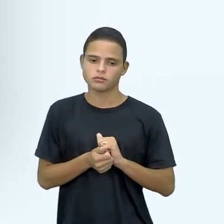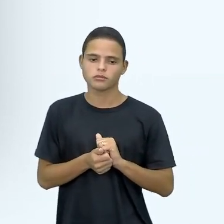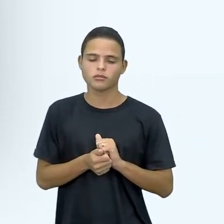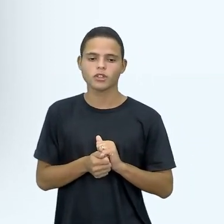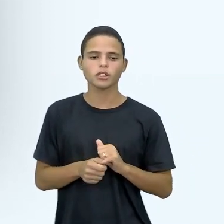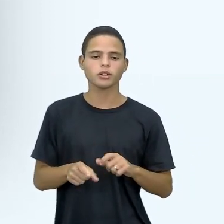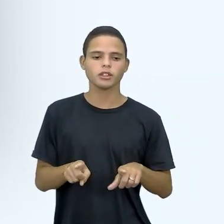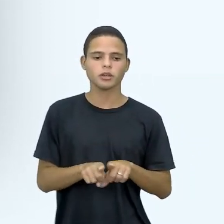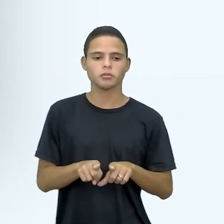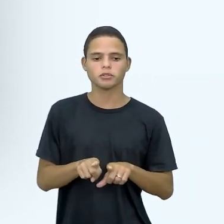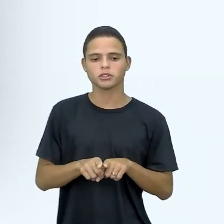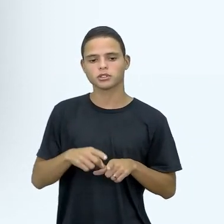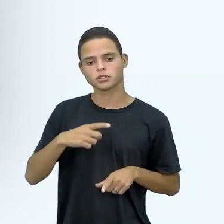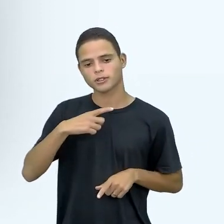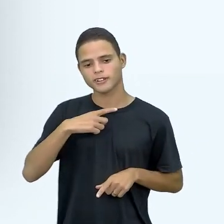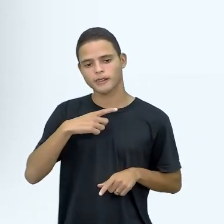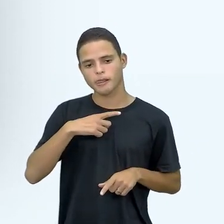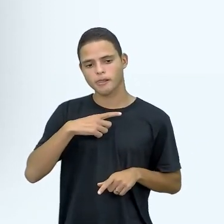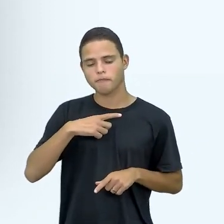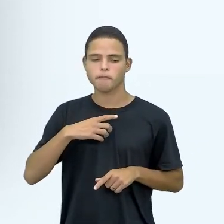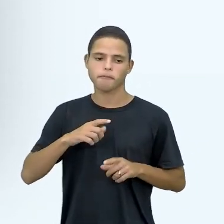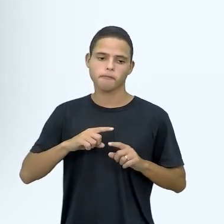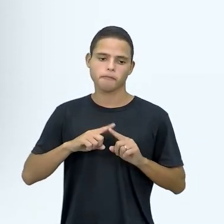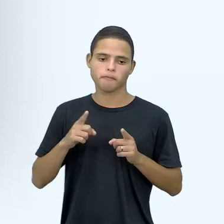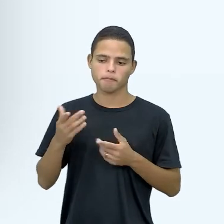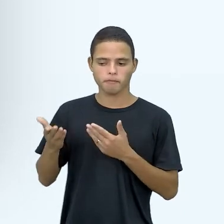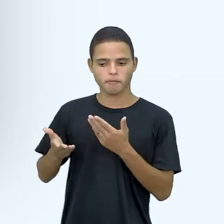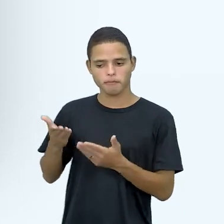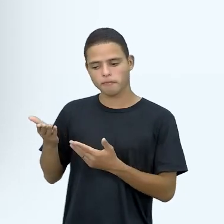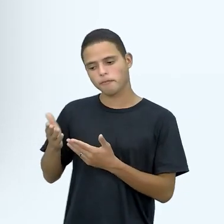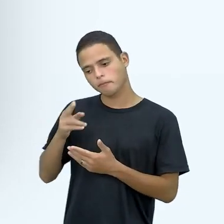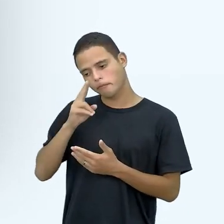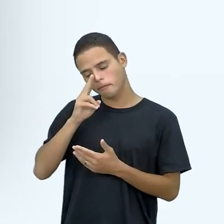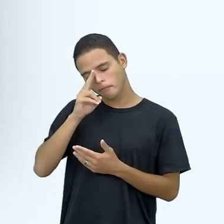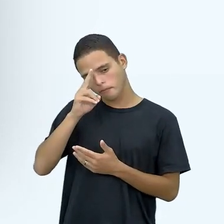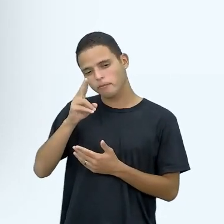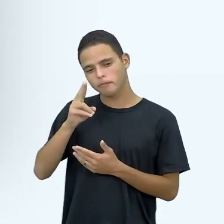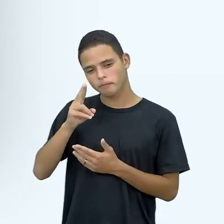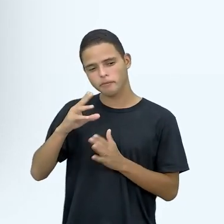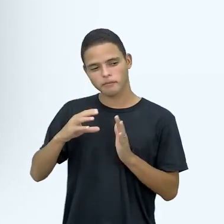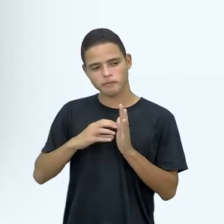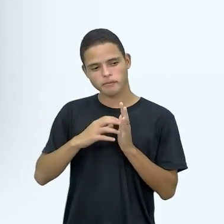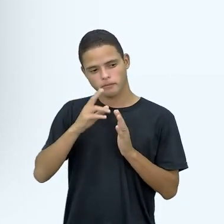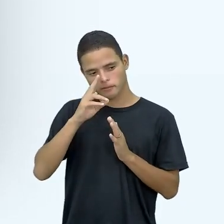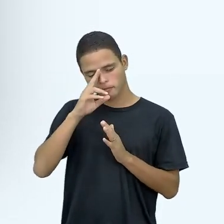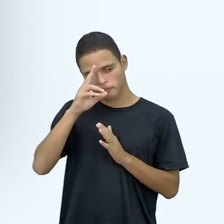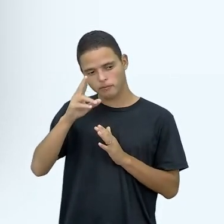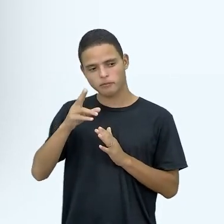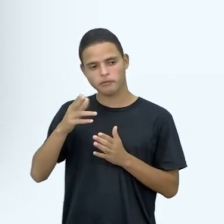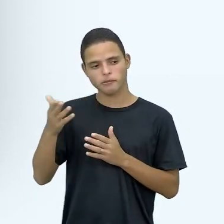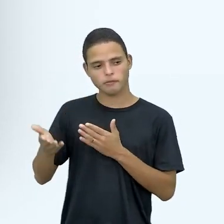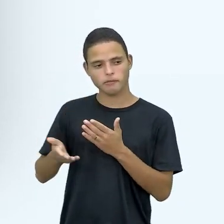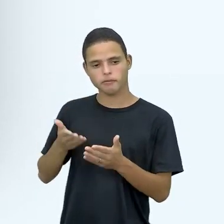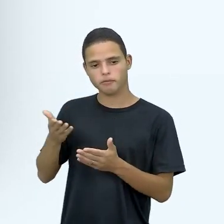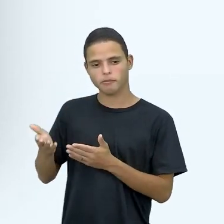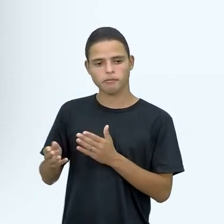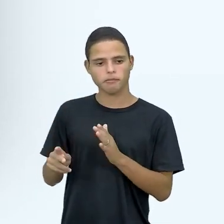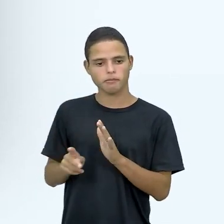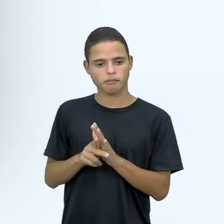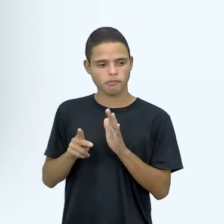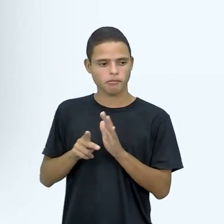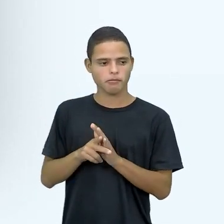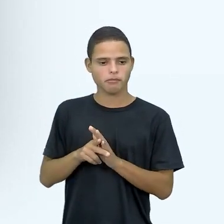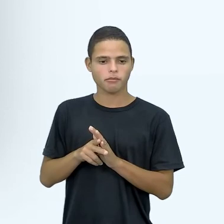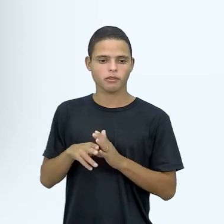tento curar essa anemia, já o tratamento é agressivo, né, e o tratamento dessas pessoas de quimioterapia, radioterapia,